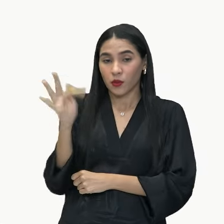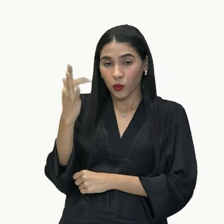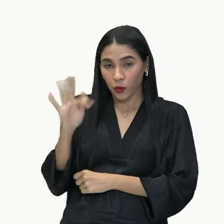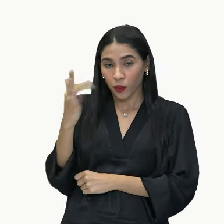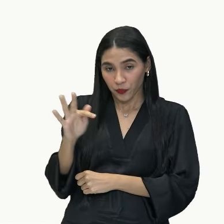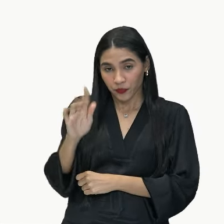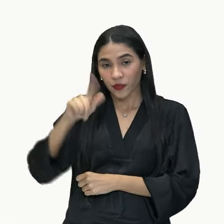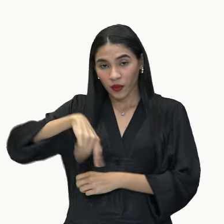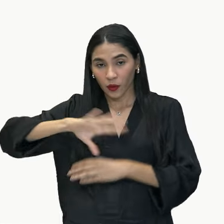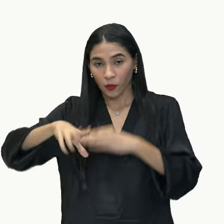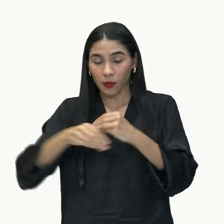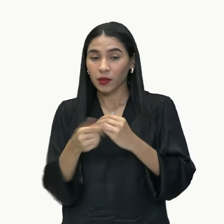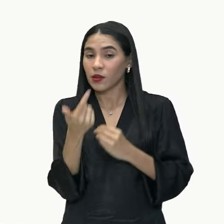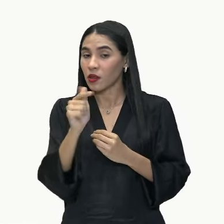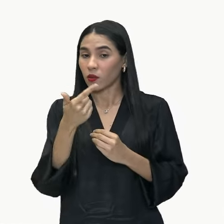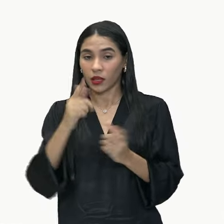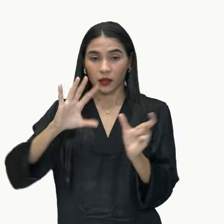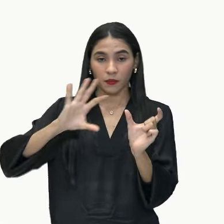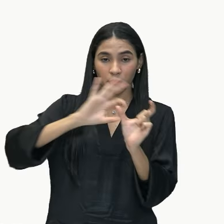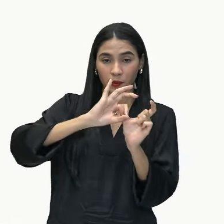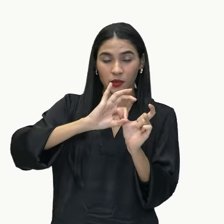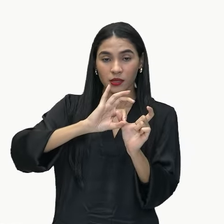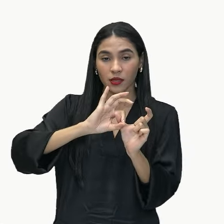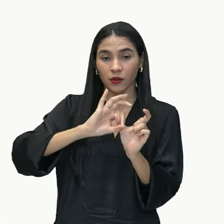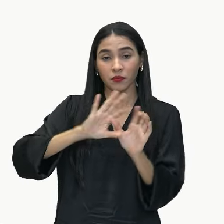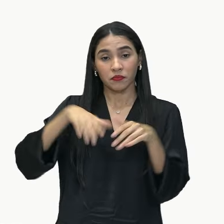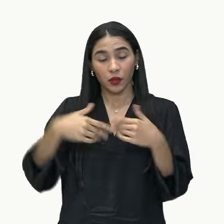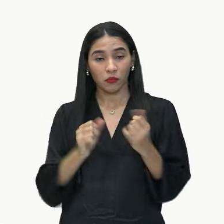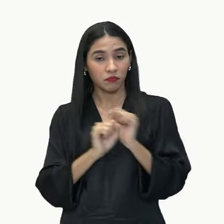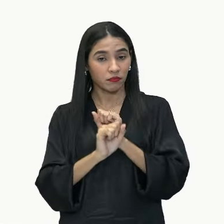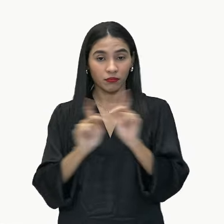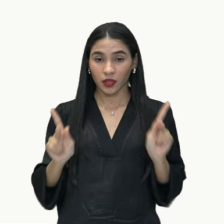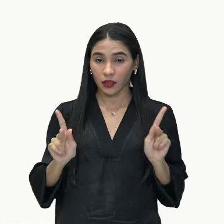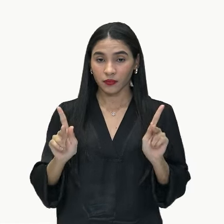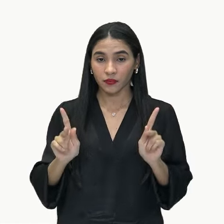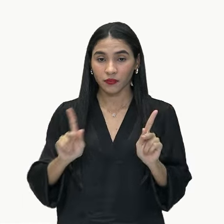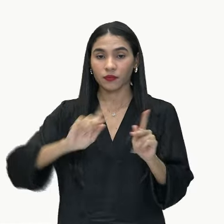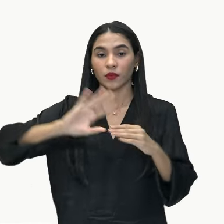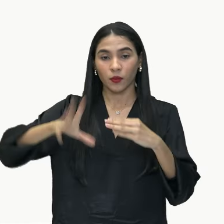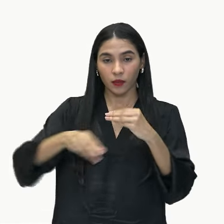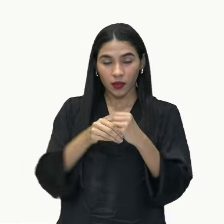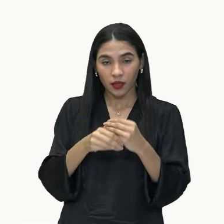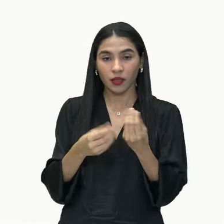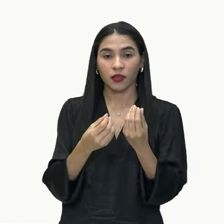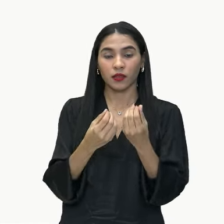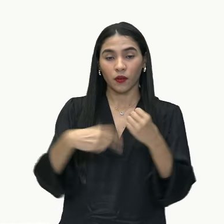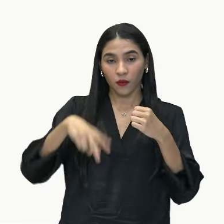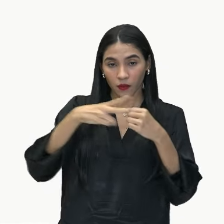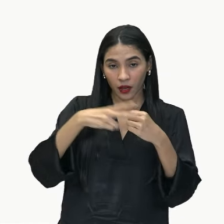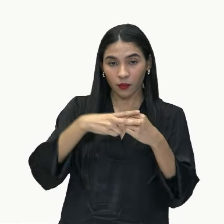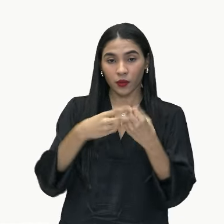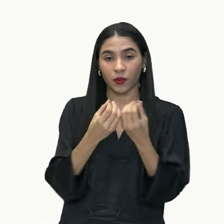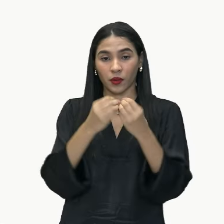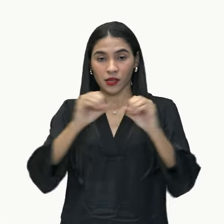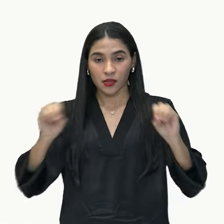complemento sem preposição. Então, beleza, complementei o meu verbo da minha oração com um